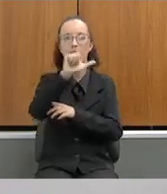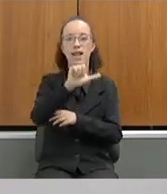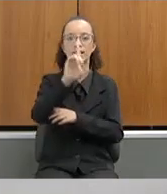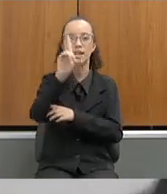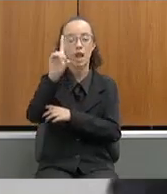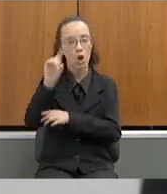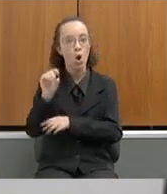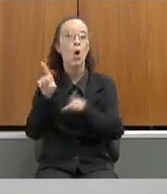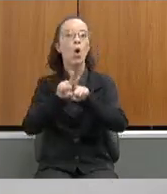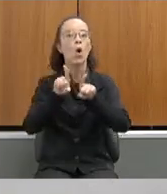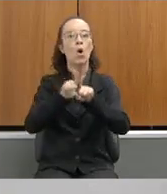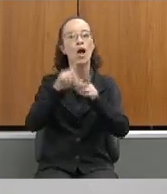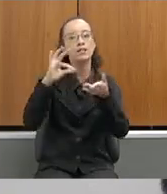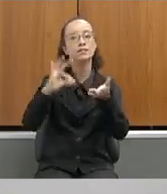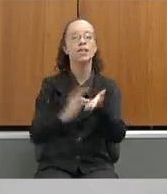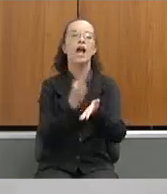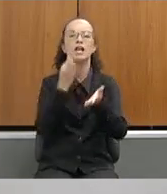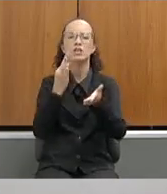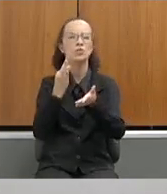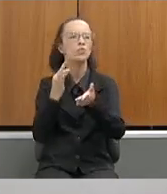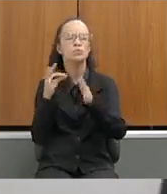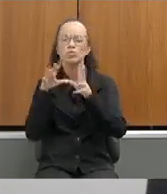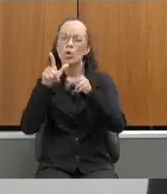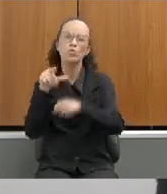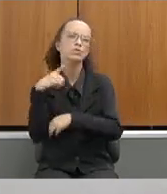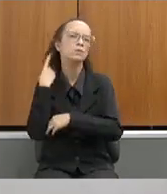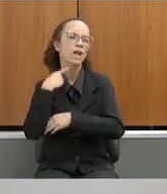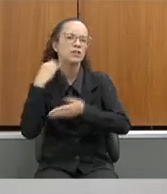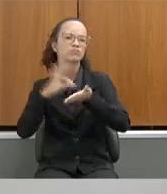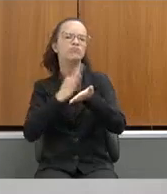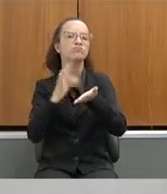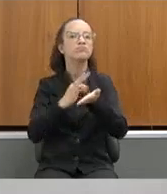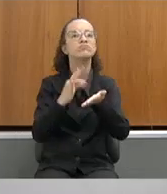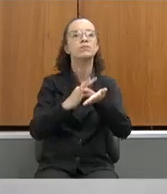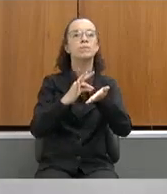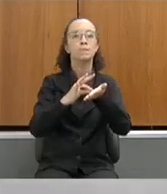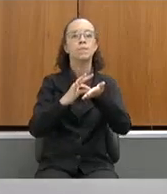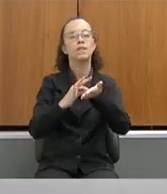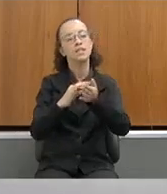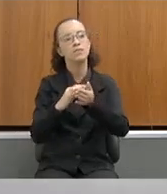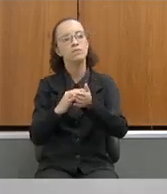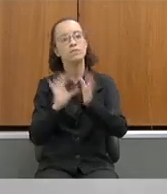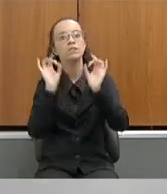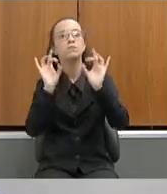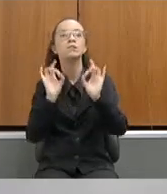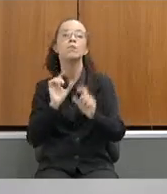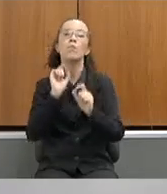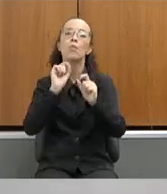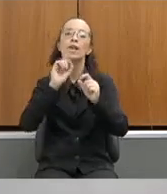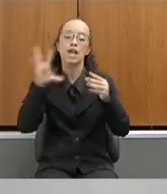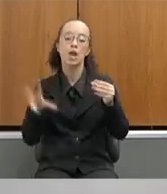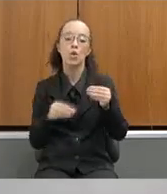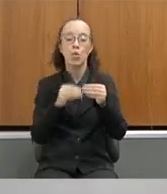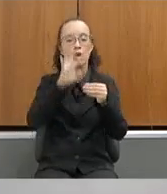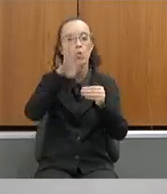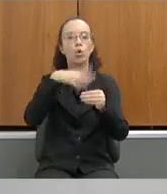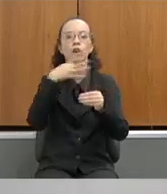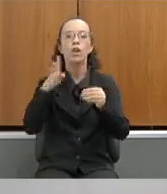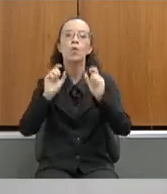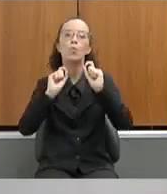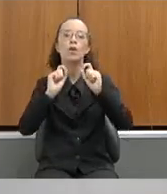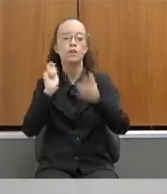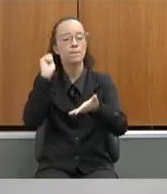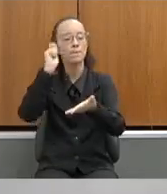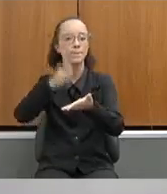assinada por todos os deputados, nós, inclusive, conseguimos incluir no cronograma para